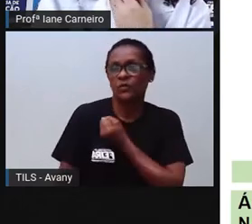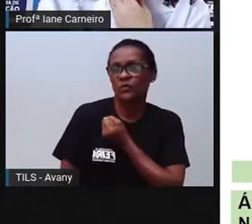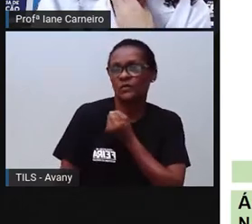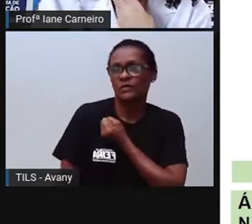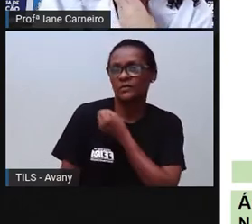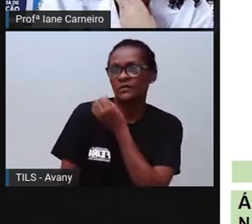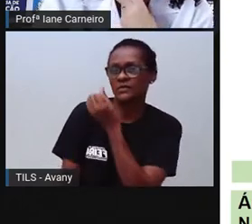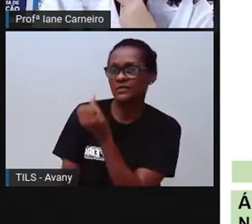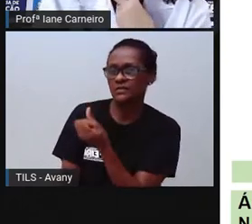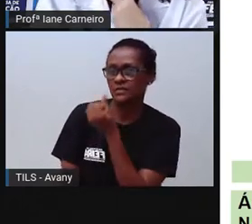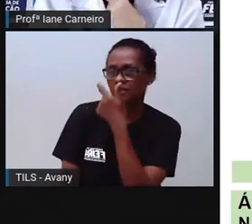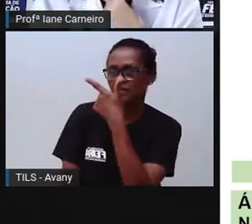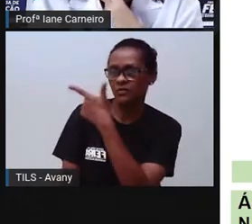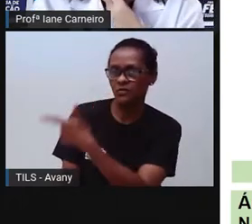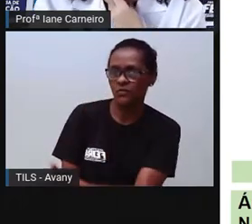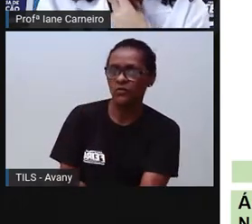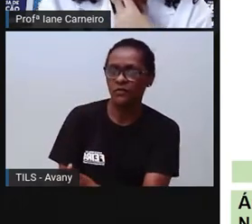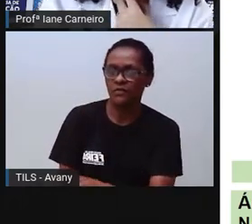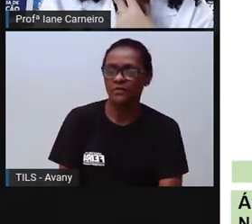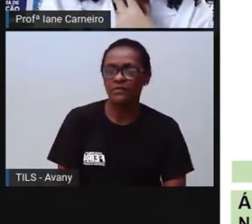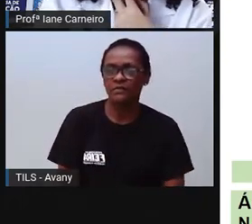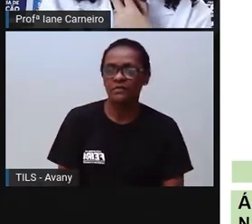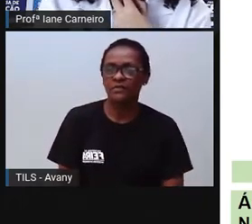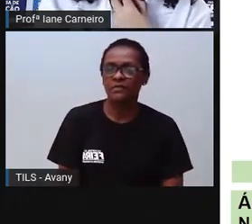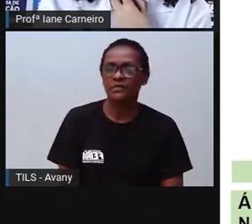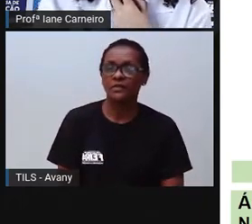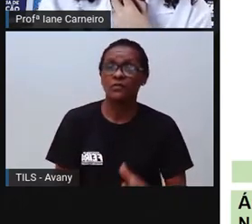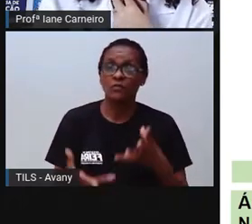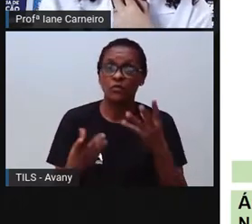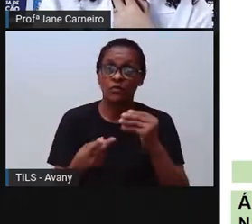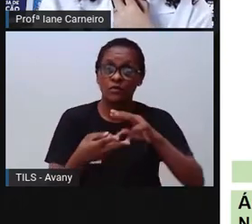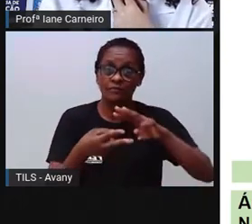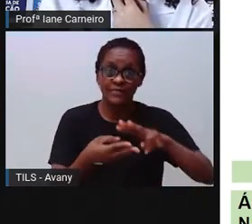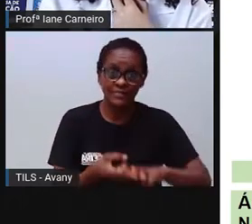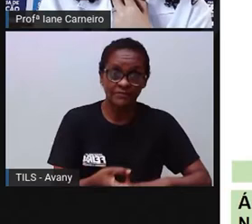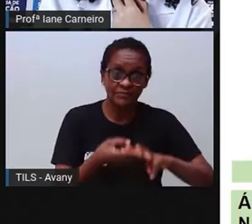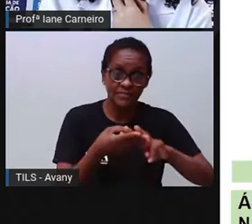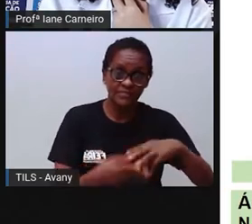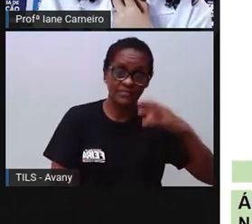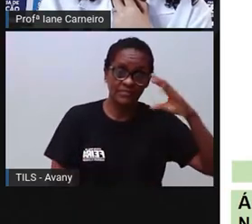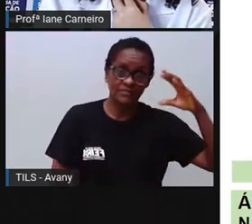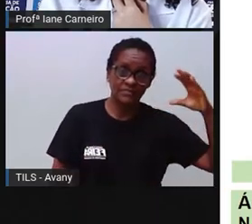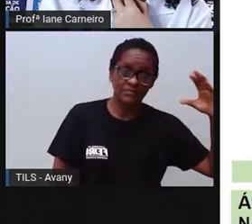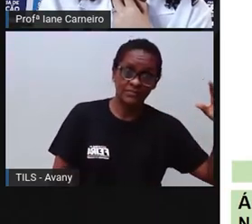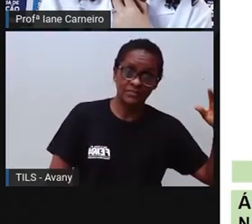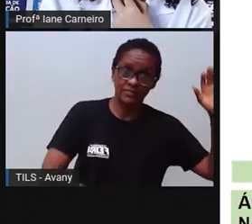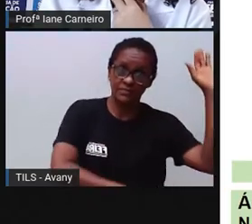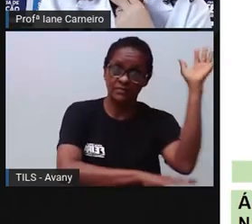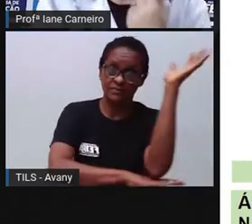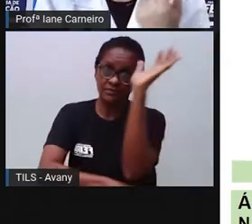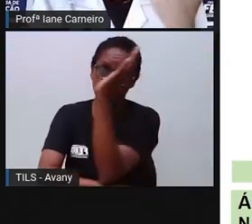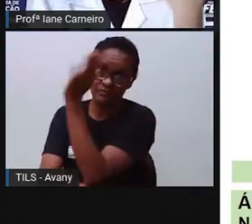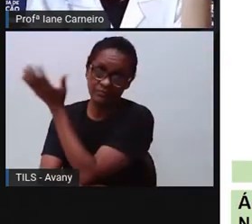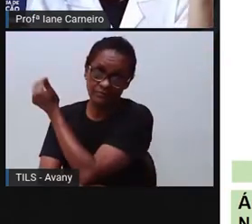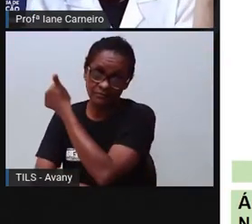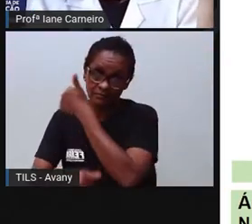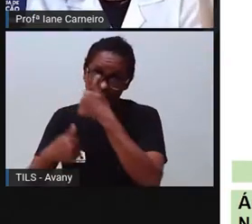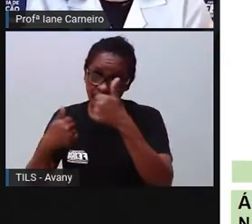envolve matemática, ciência da natureza, tá certo? Então, por isso que vocês vão ter a missão de